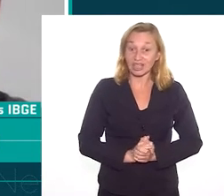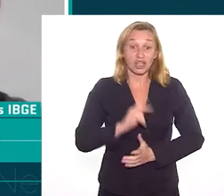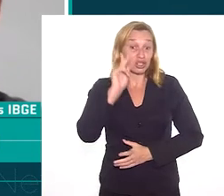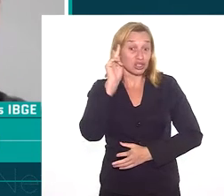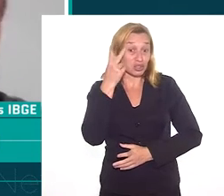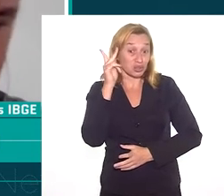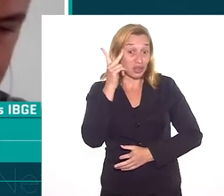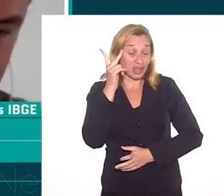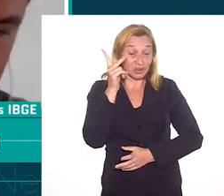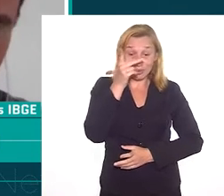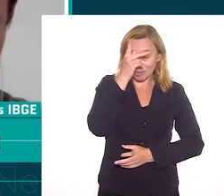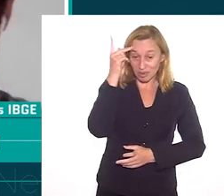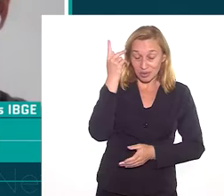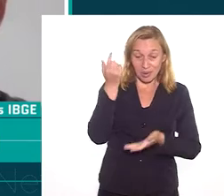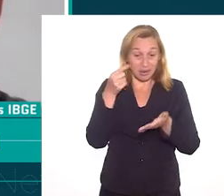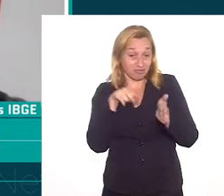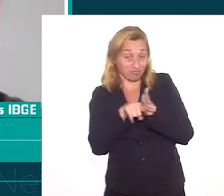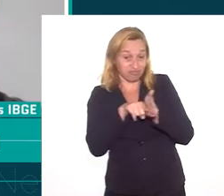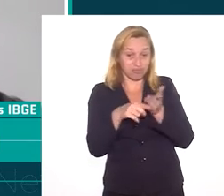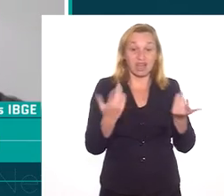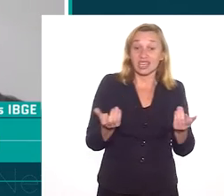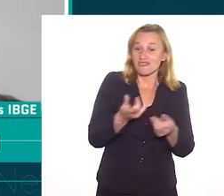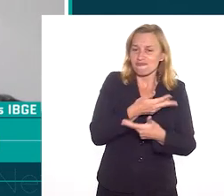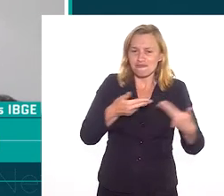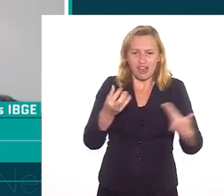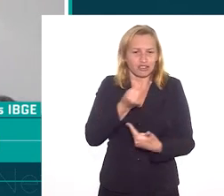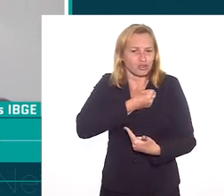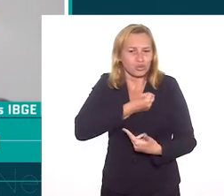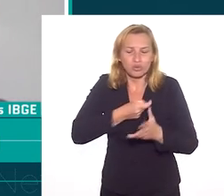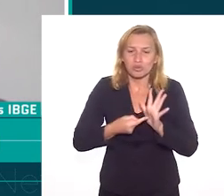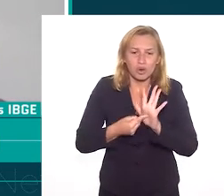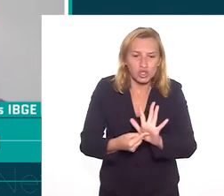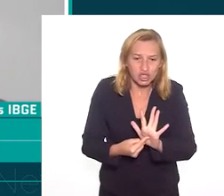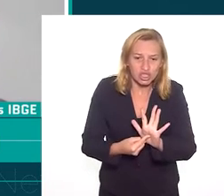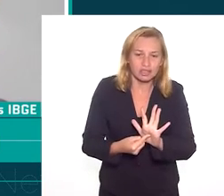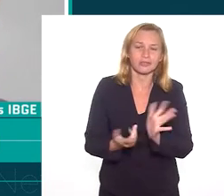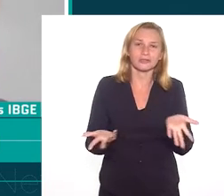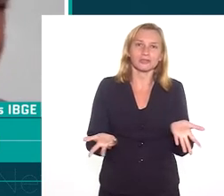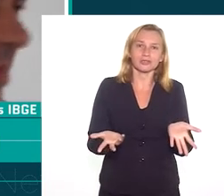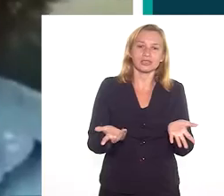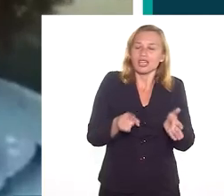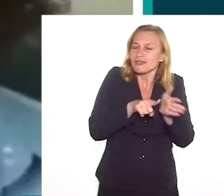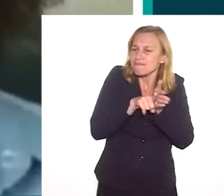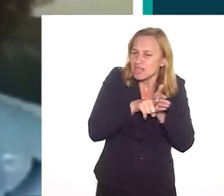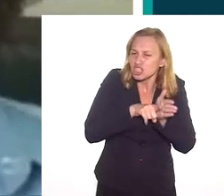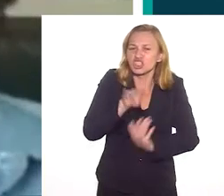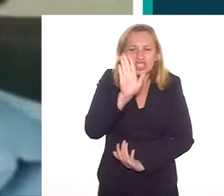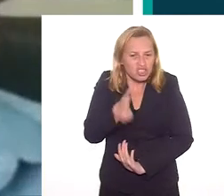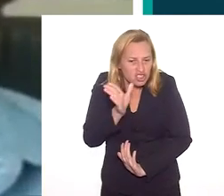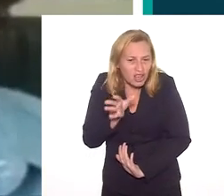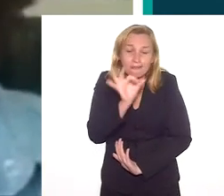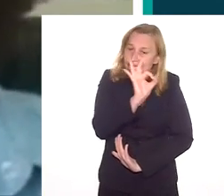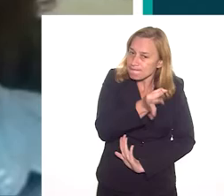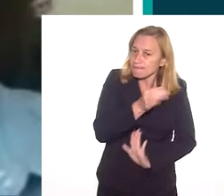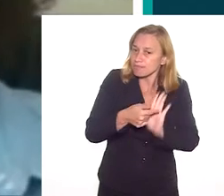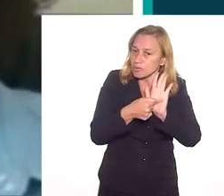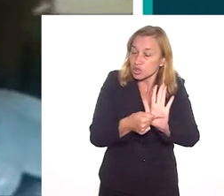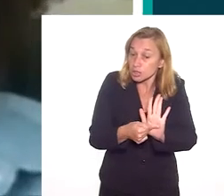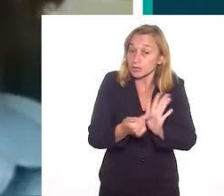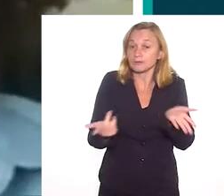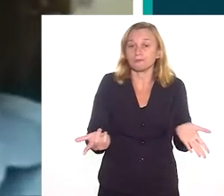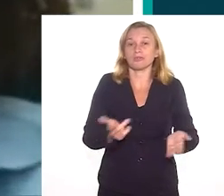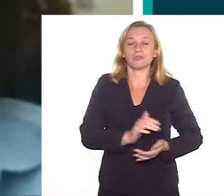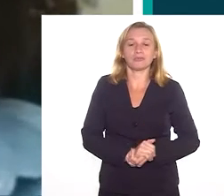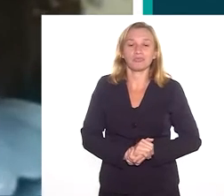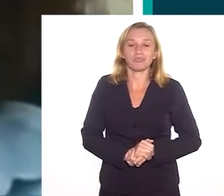eu sou uma pessoa muito prolixa, acho que historiador é um pouco assim, mas enfim, nós temos muitos dados que acabam sendo, temos pesquisas já